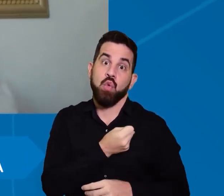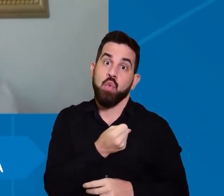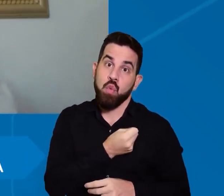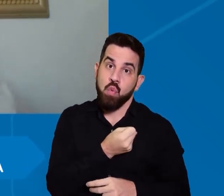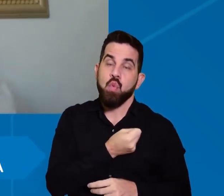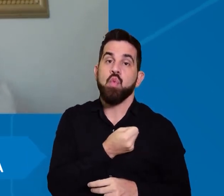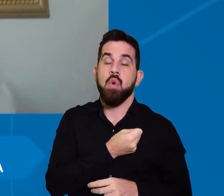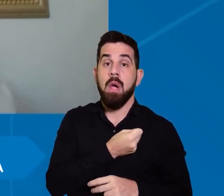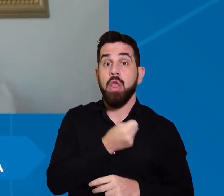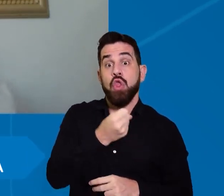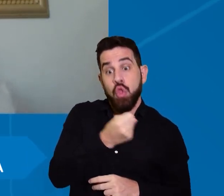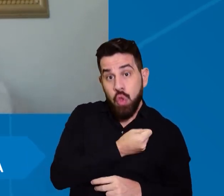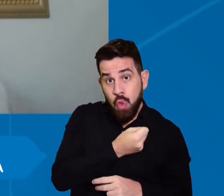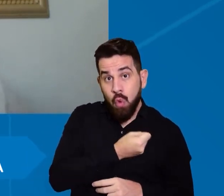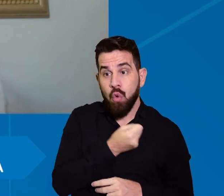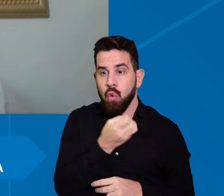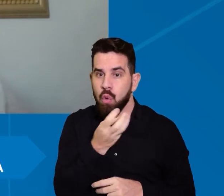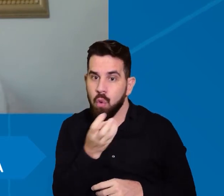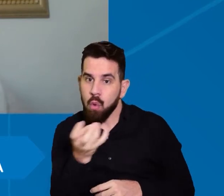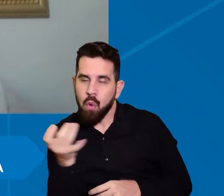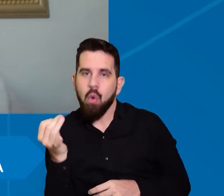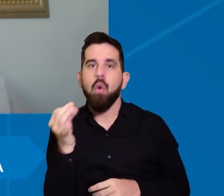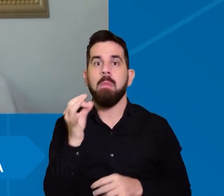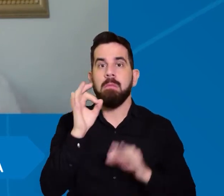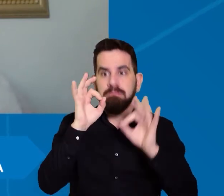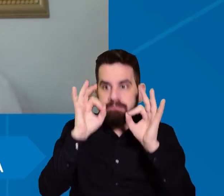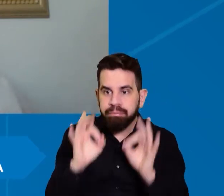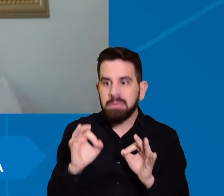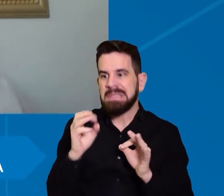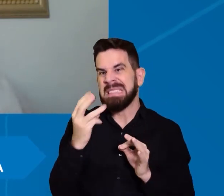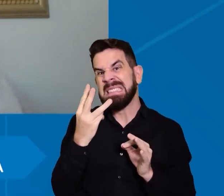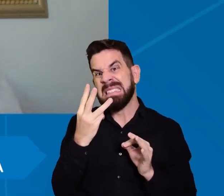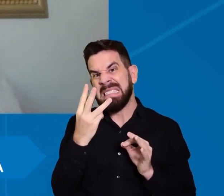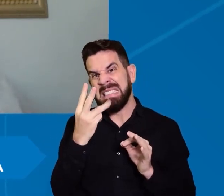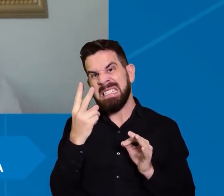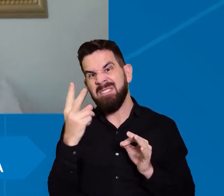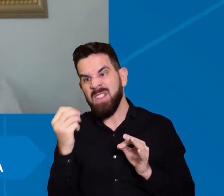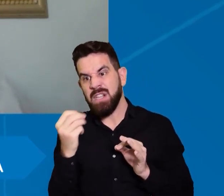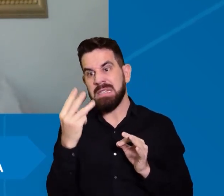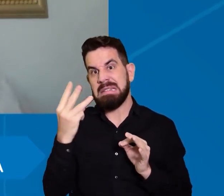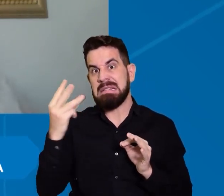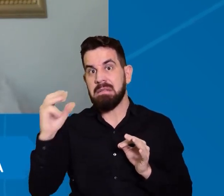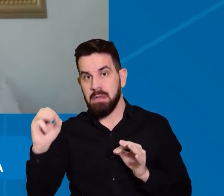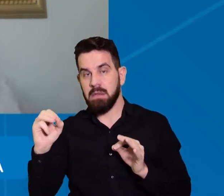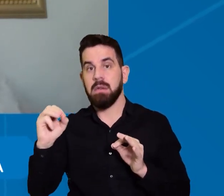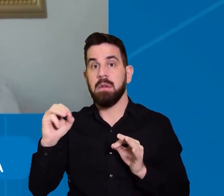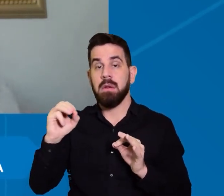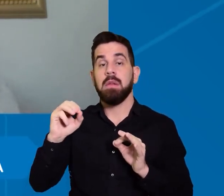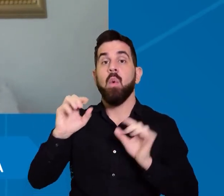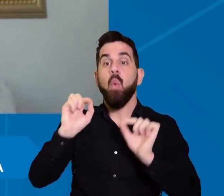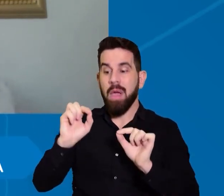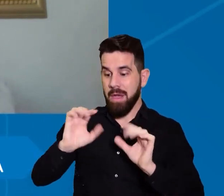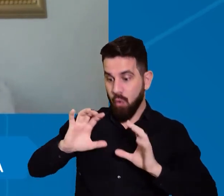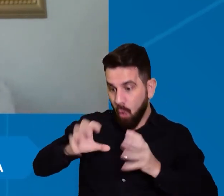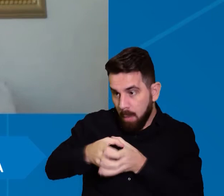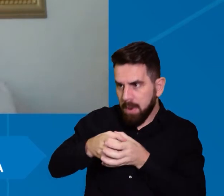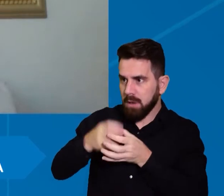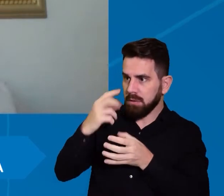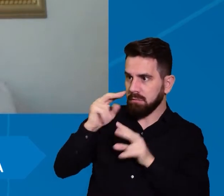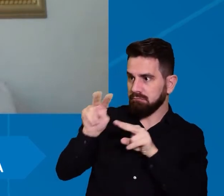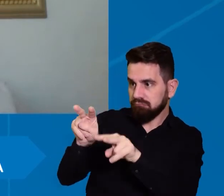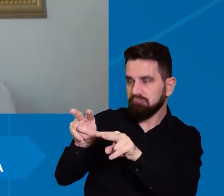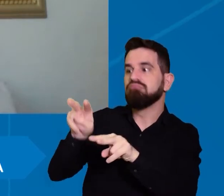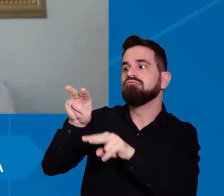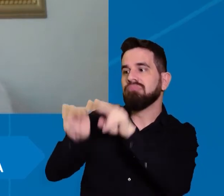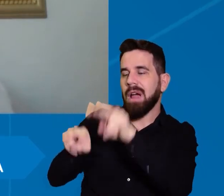as pessoas que passaram pela Comissão de Verificação da Pessoa com Deficiência. Porque nós sabemos que